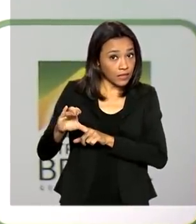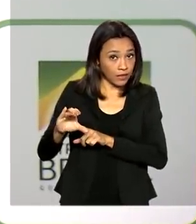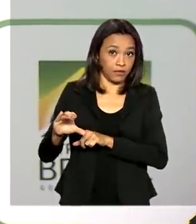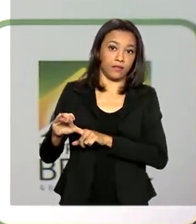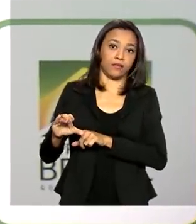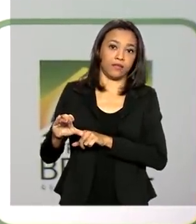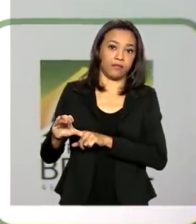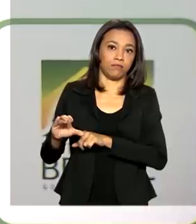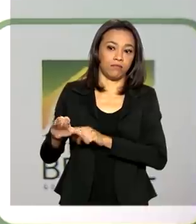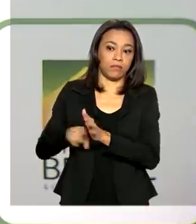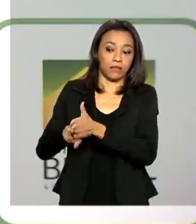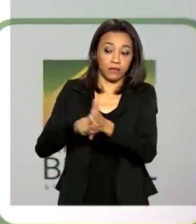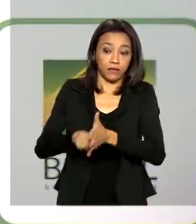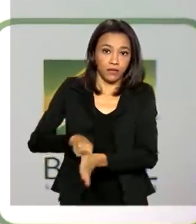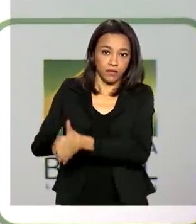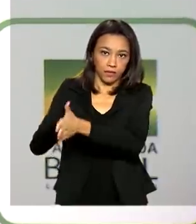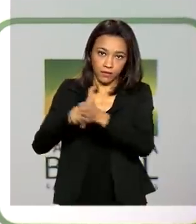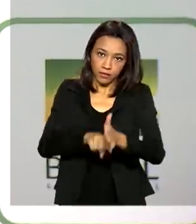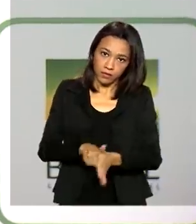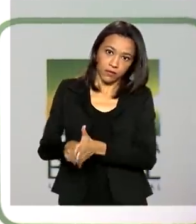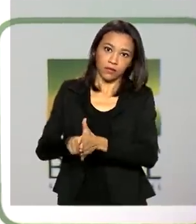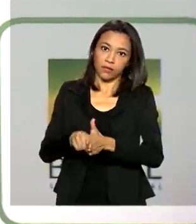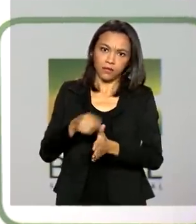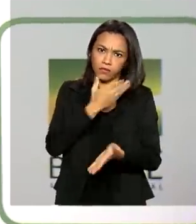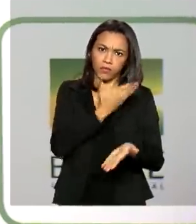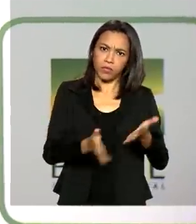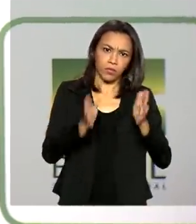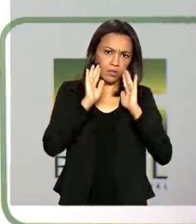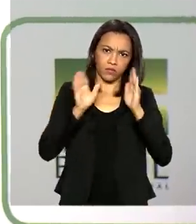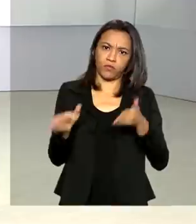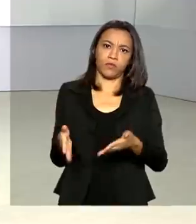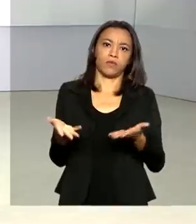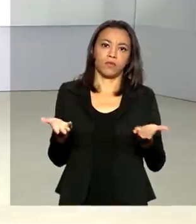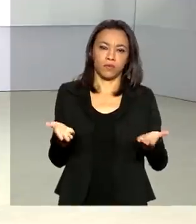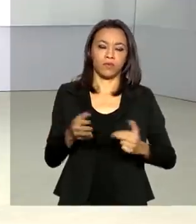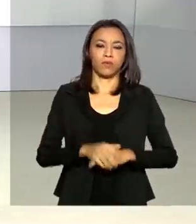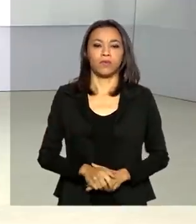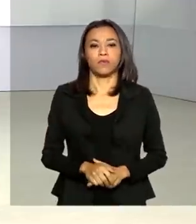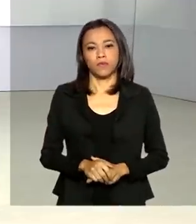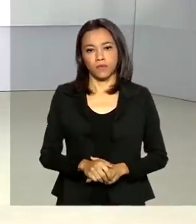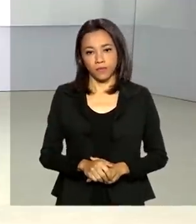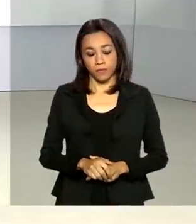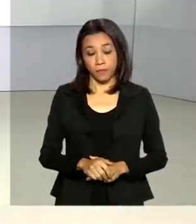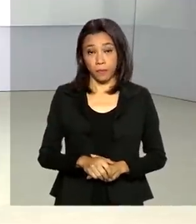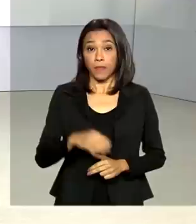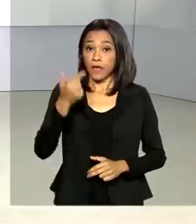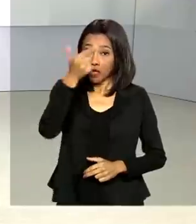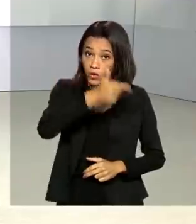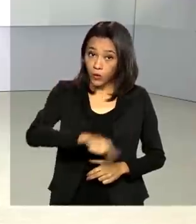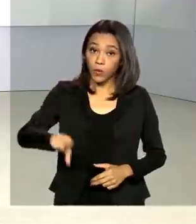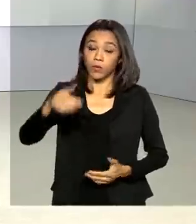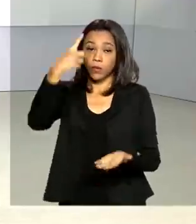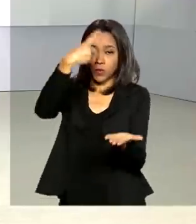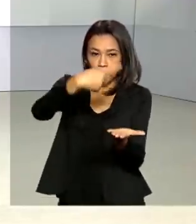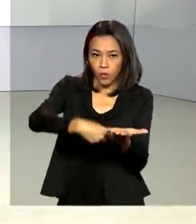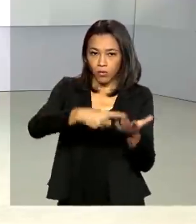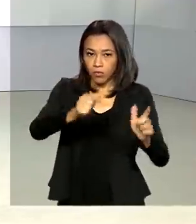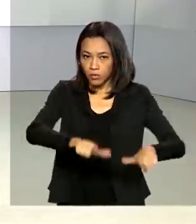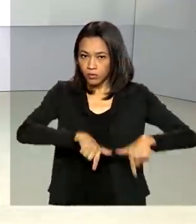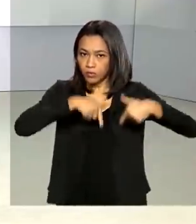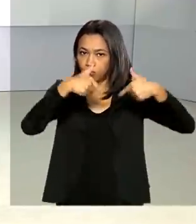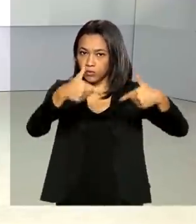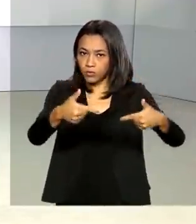Ciência. Não vamos perder o foco. Em mais uma missão da Operação Covid